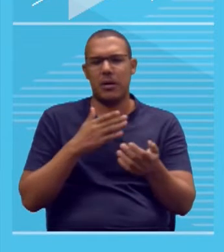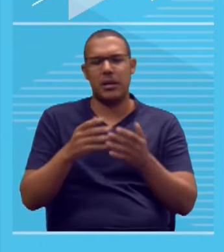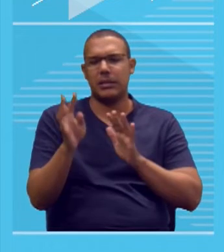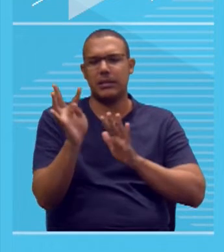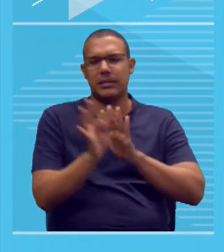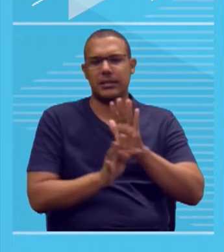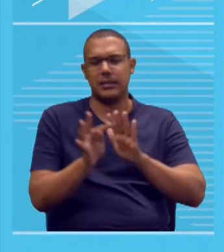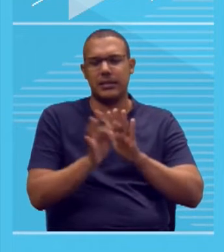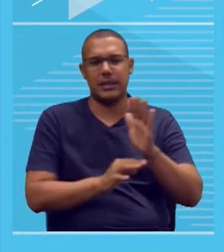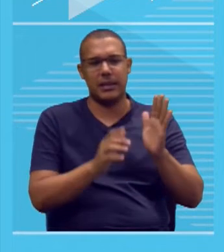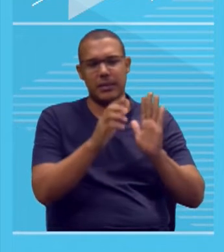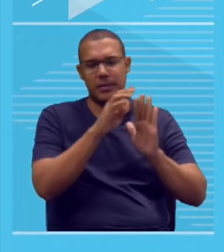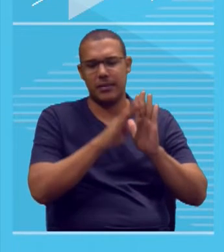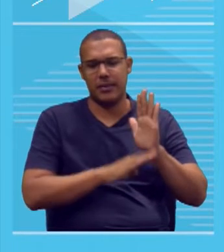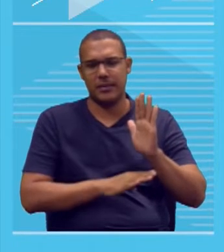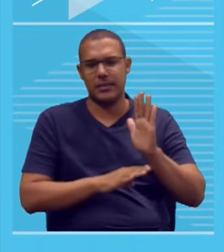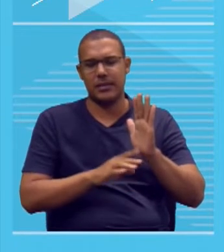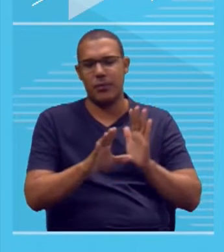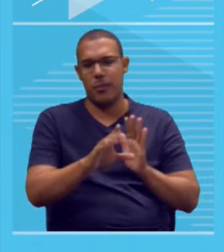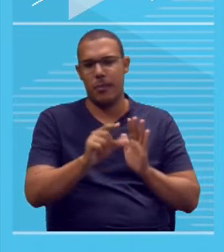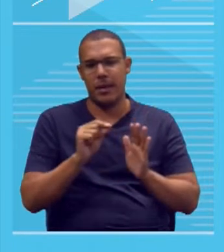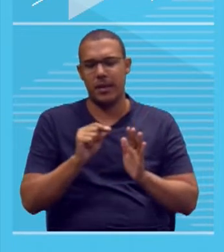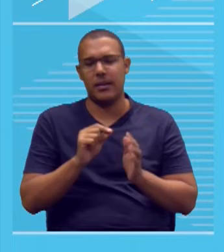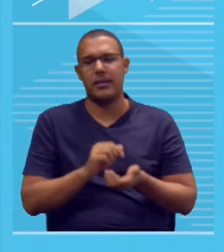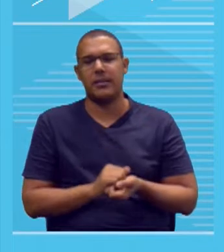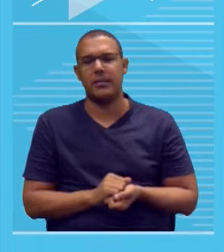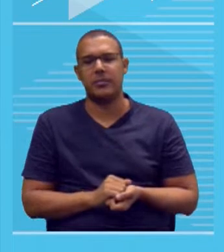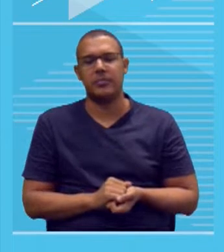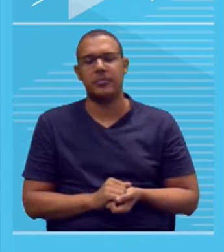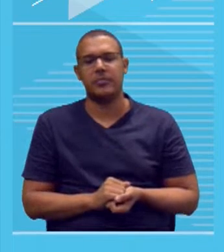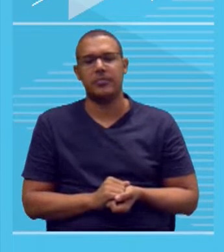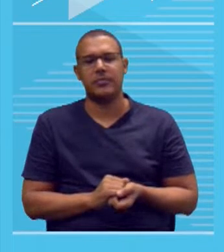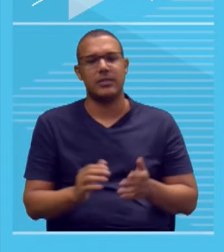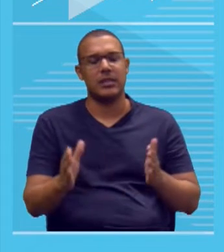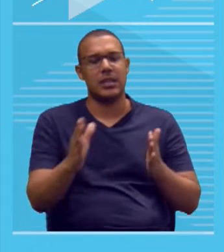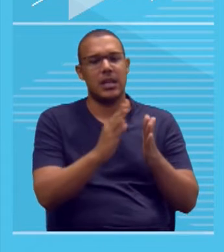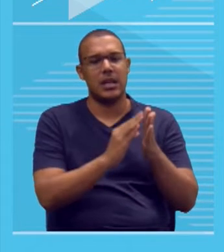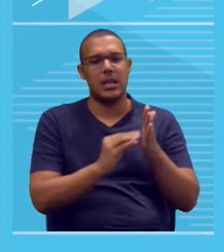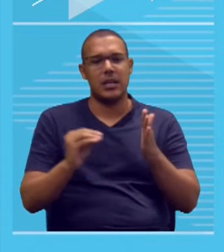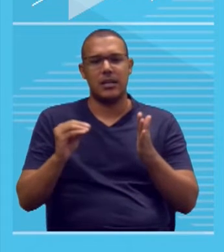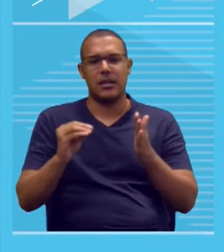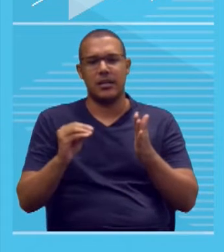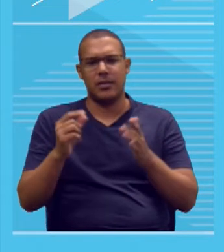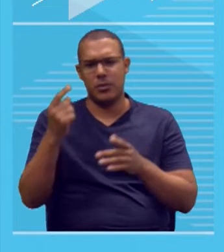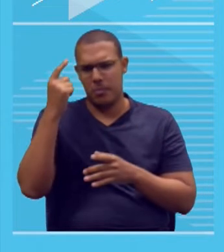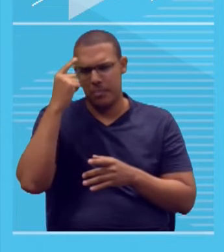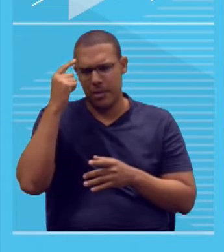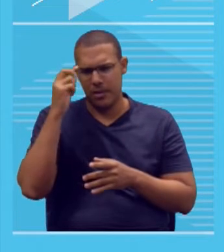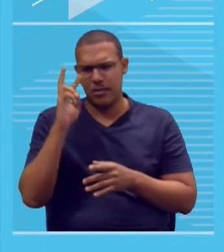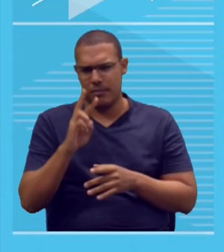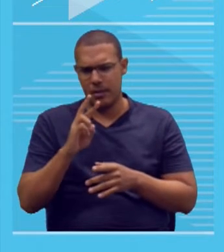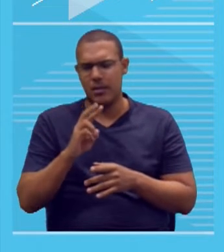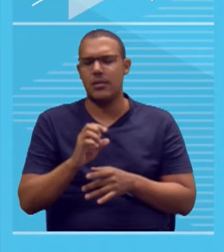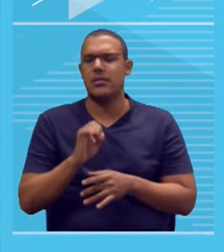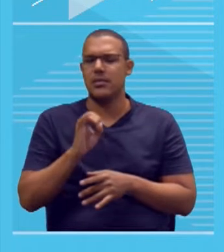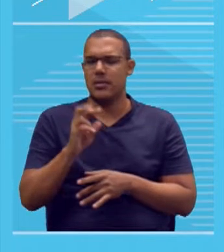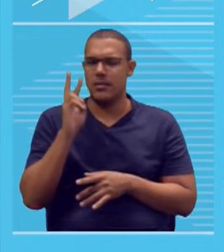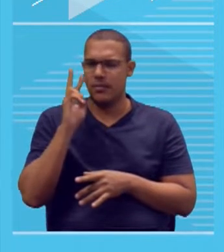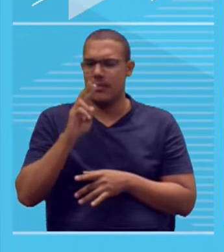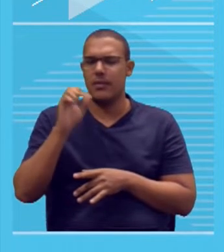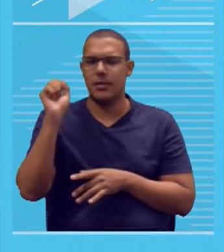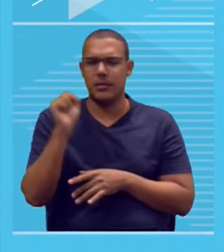que tá bem aqui na prova de ciências humanas. Aí vai copiar lá. Tu pensa que ninguém vê? Claro que vê, gente.